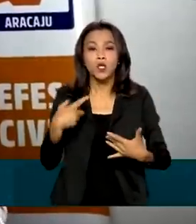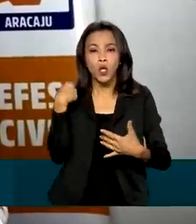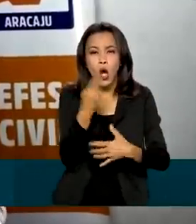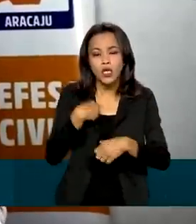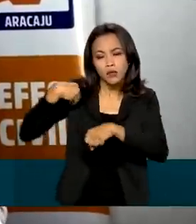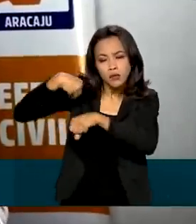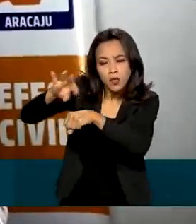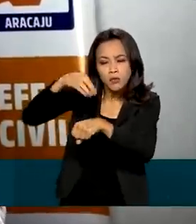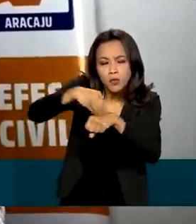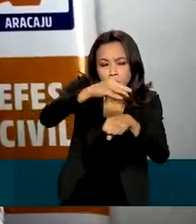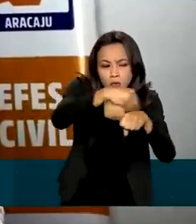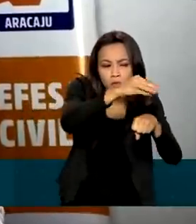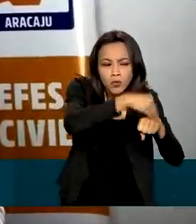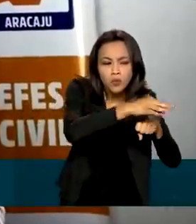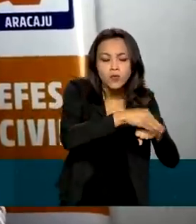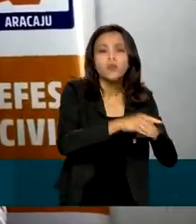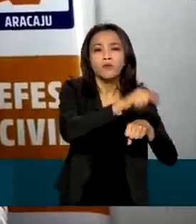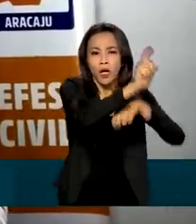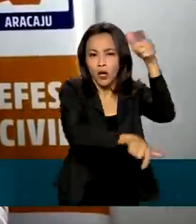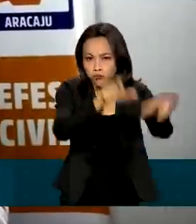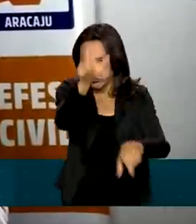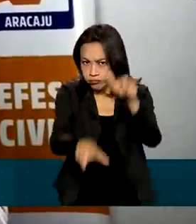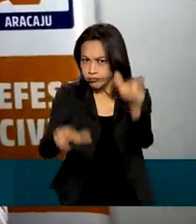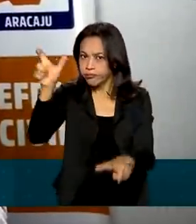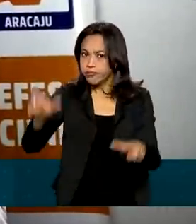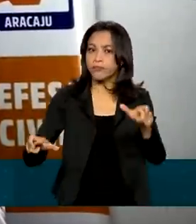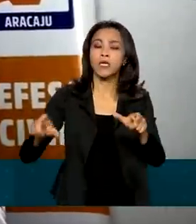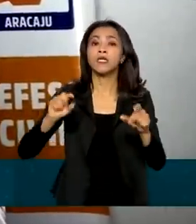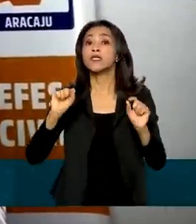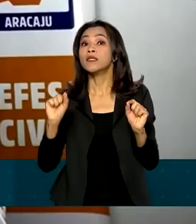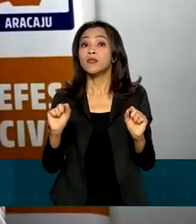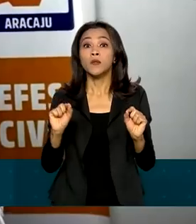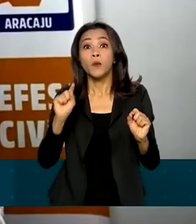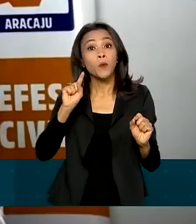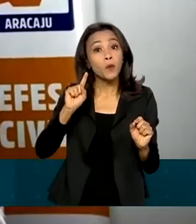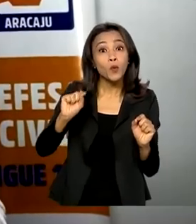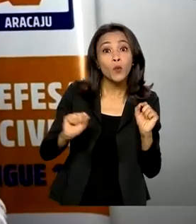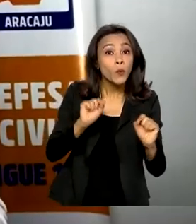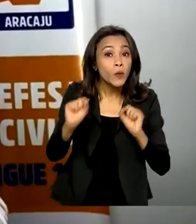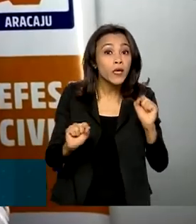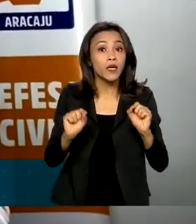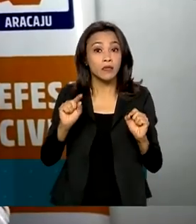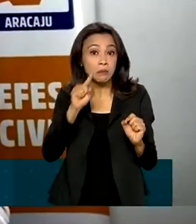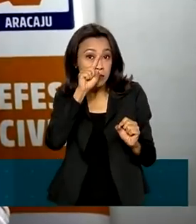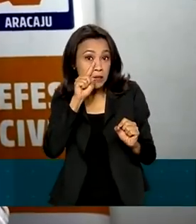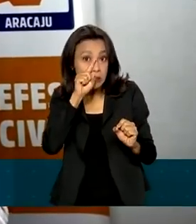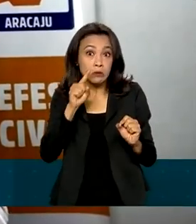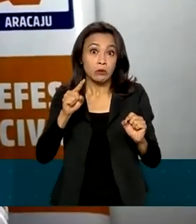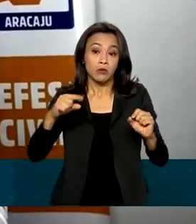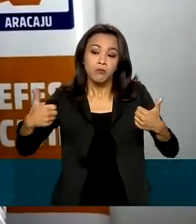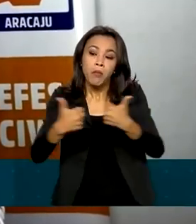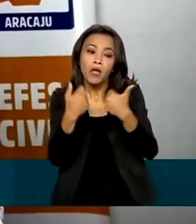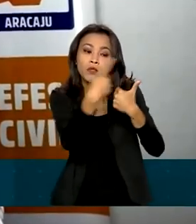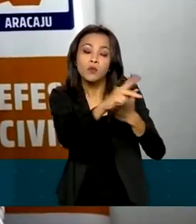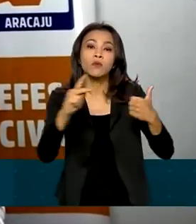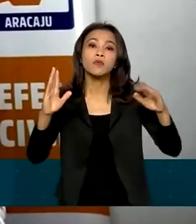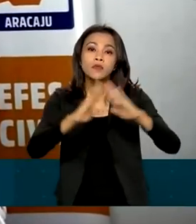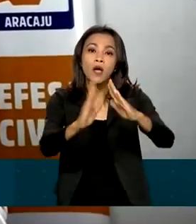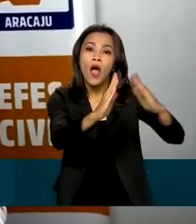Defesa Civil, passamos também o que significa as áreas de risco que eles estão nos seus bairros, quais as ações